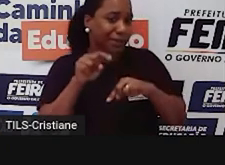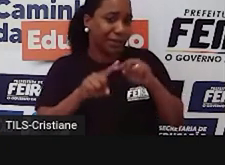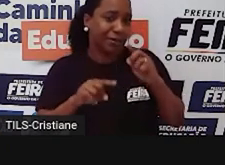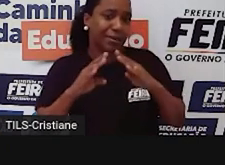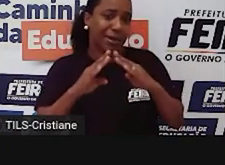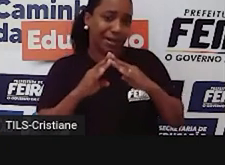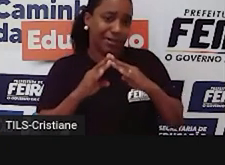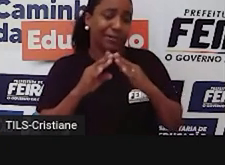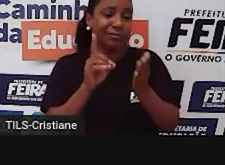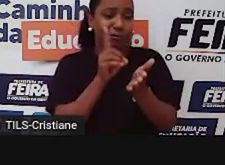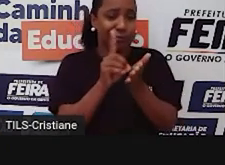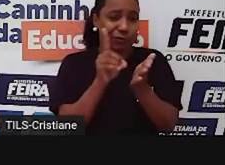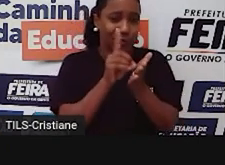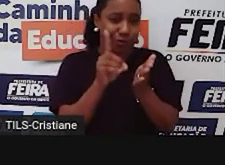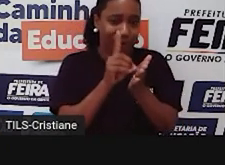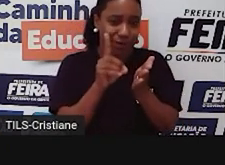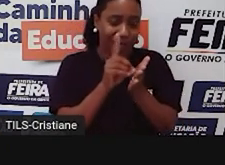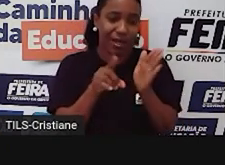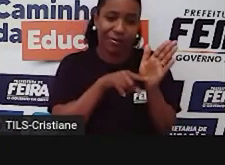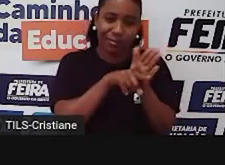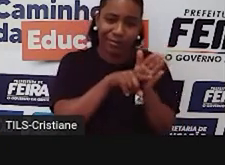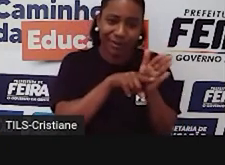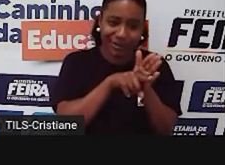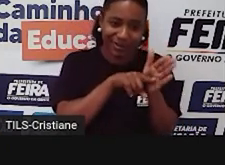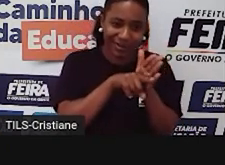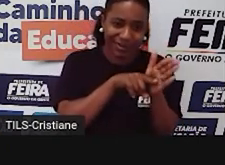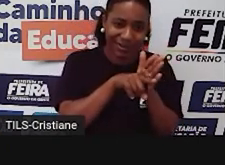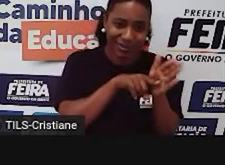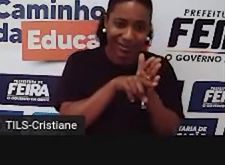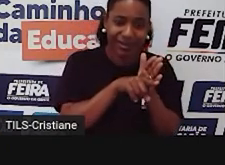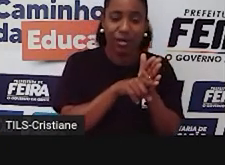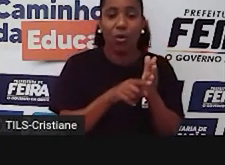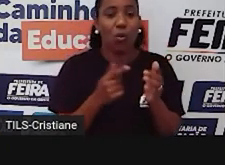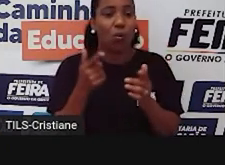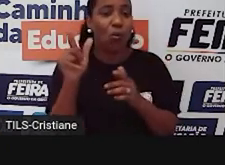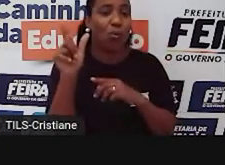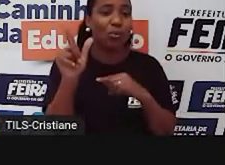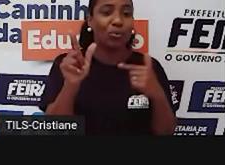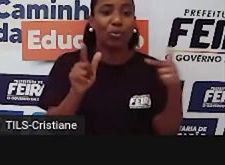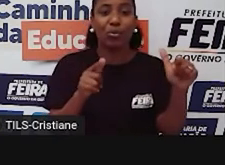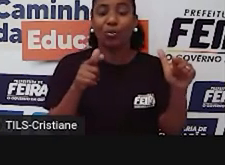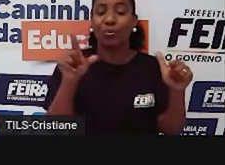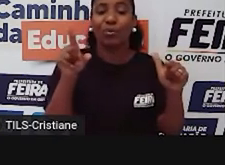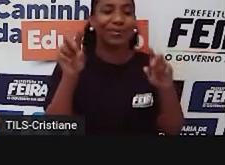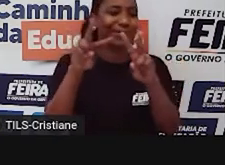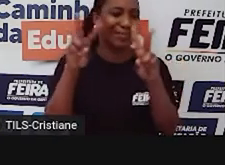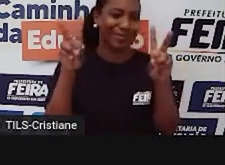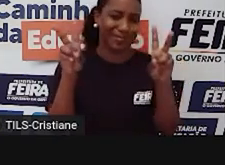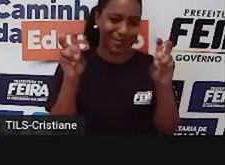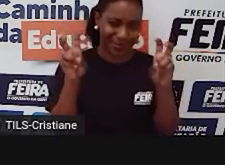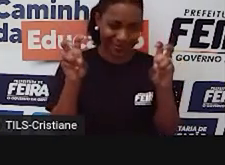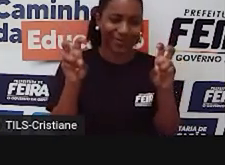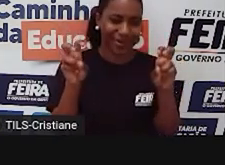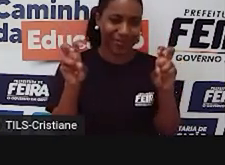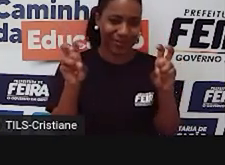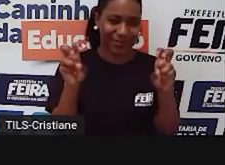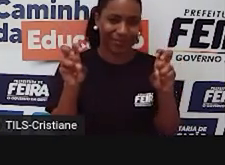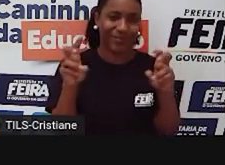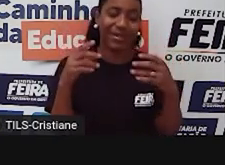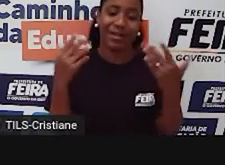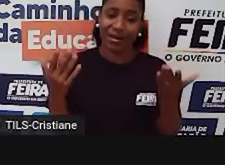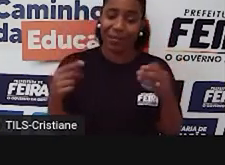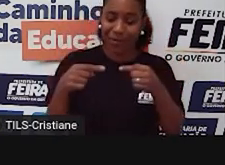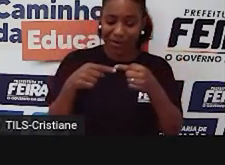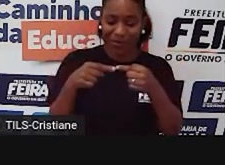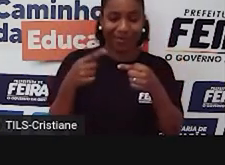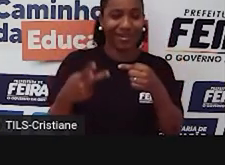dispõe. Por exemplo, fazendo pesquisas de outros provérbios que são utilizados aqui no nosso país. Ou provérbios